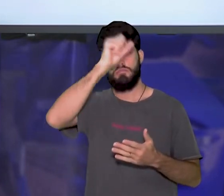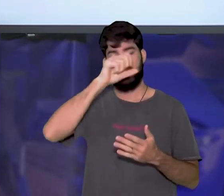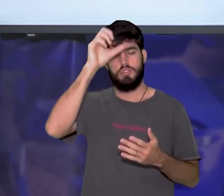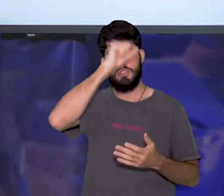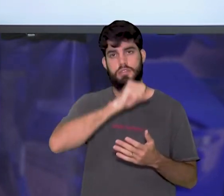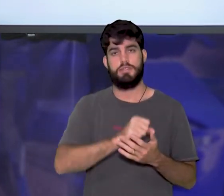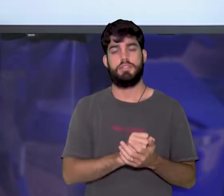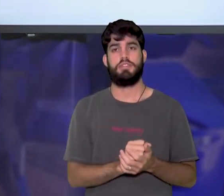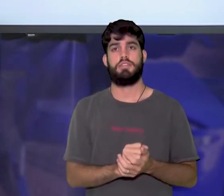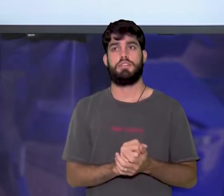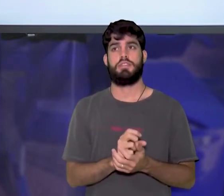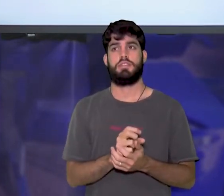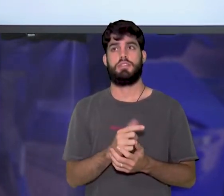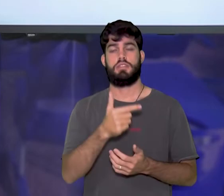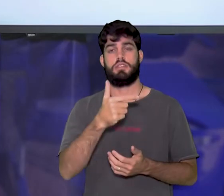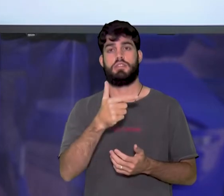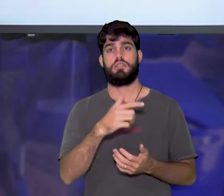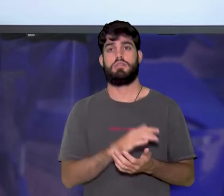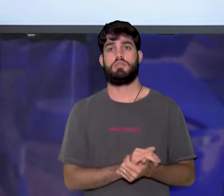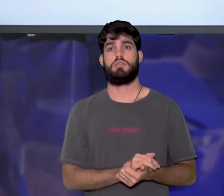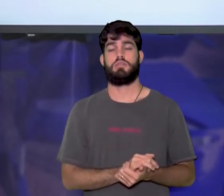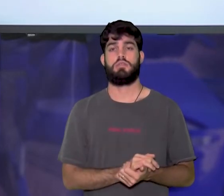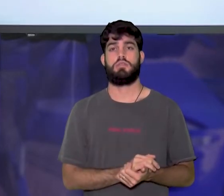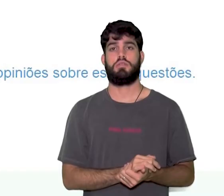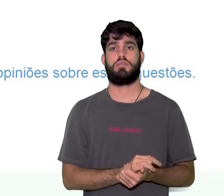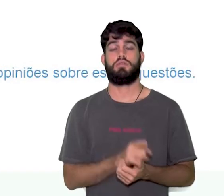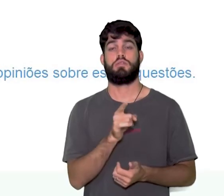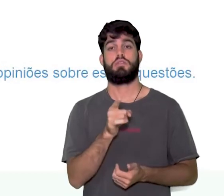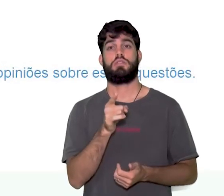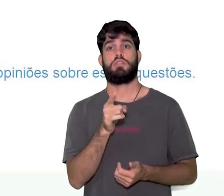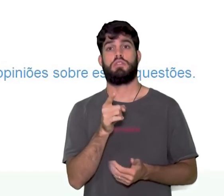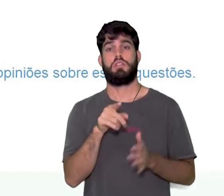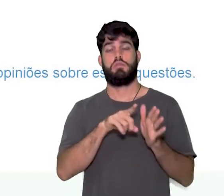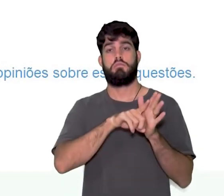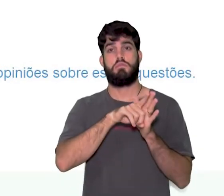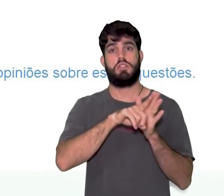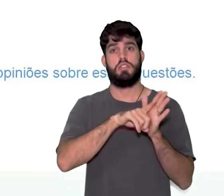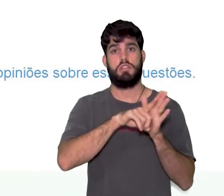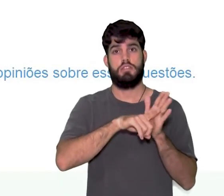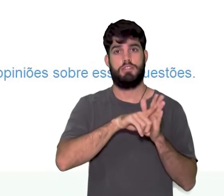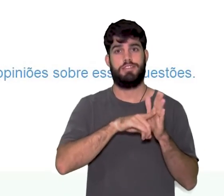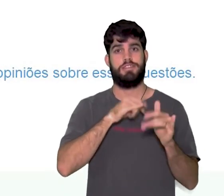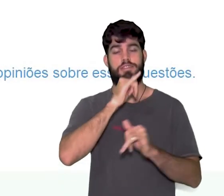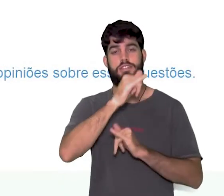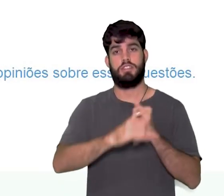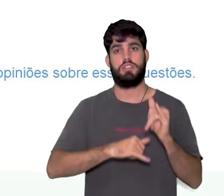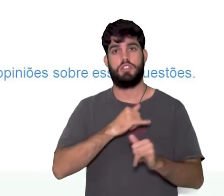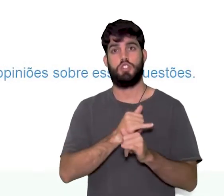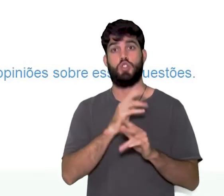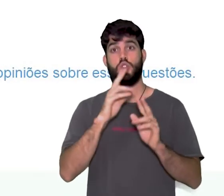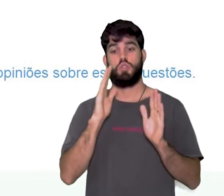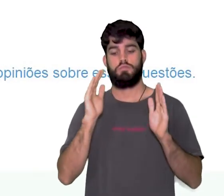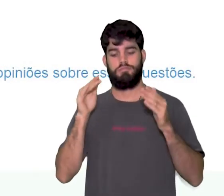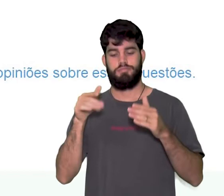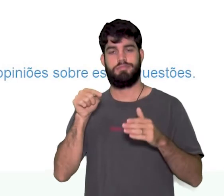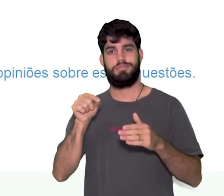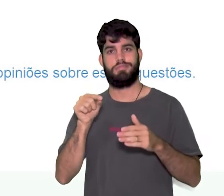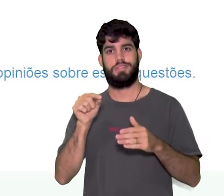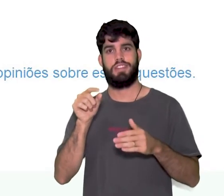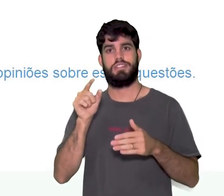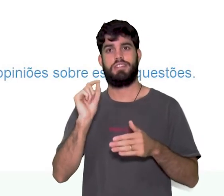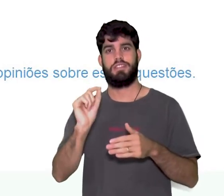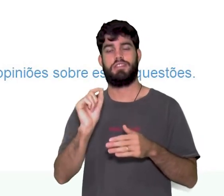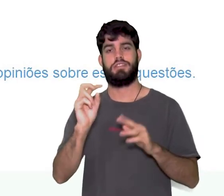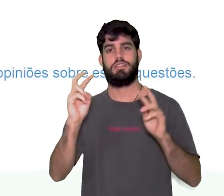2, vocês iriam pesquisar em sites da internet sobre esses assuntos que